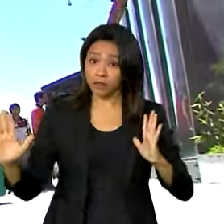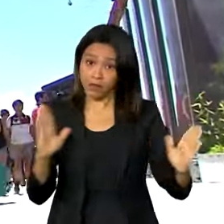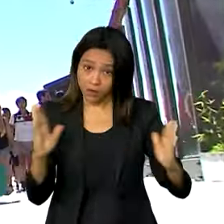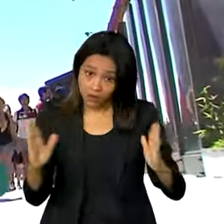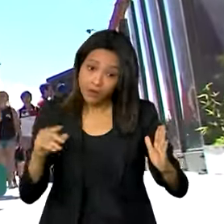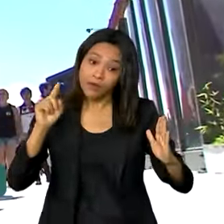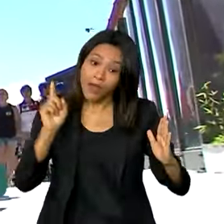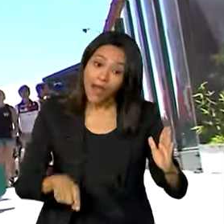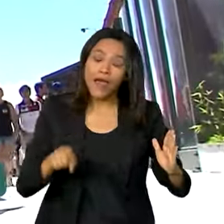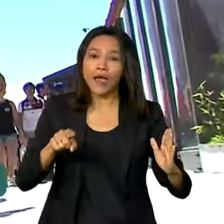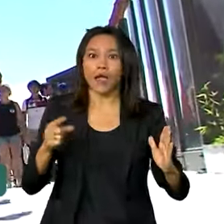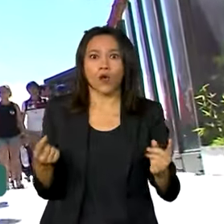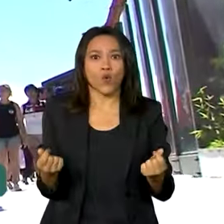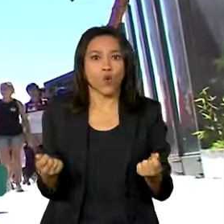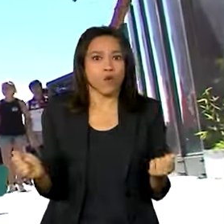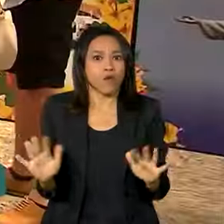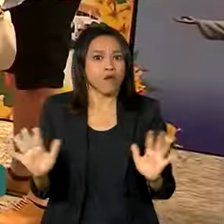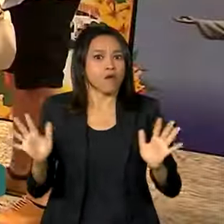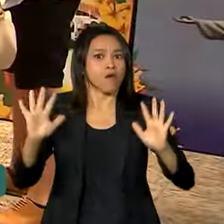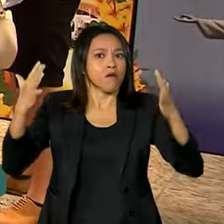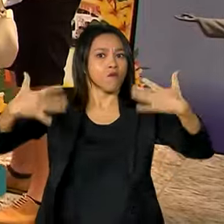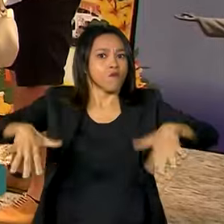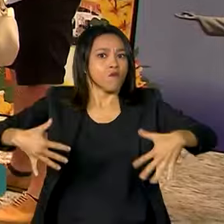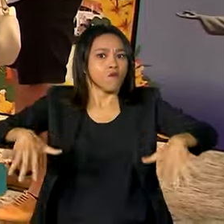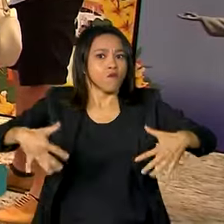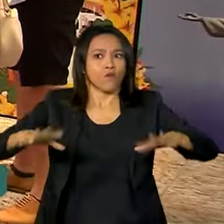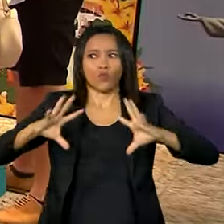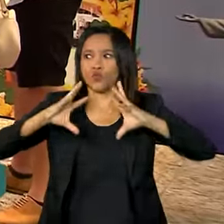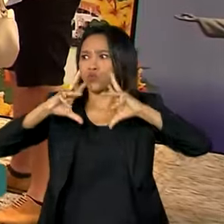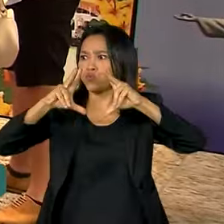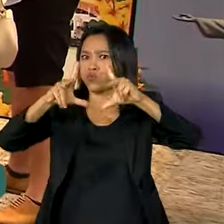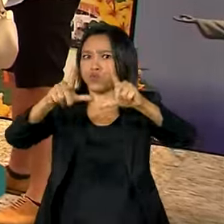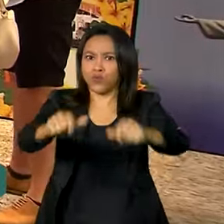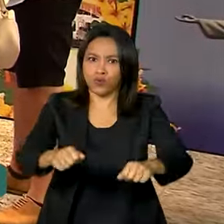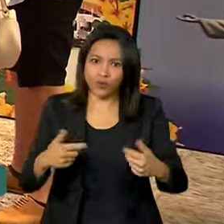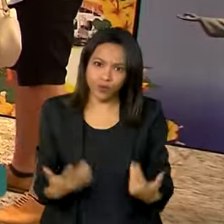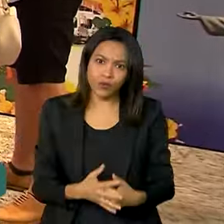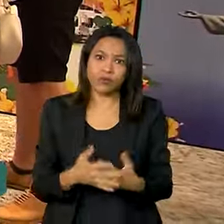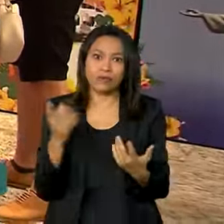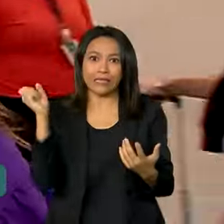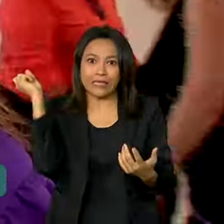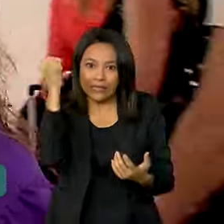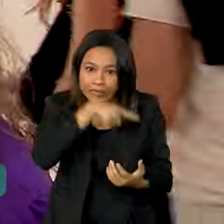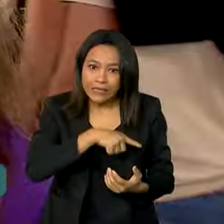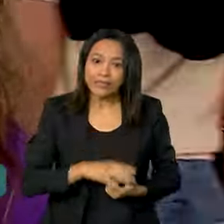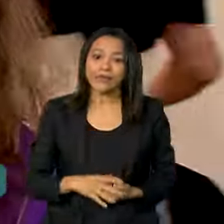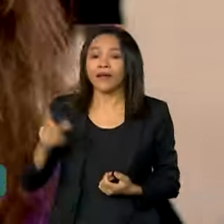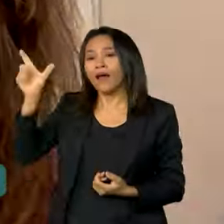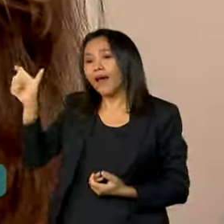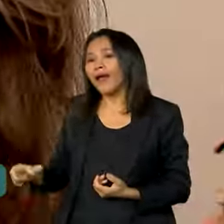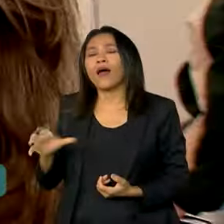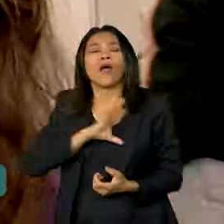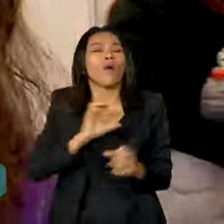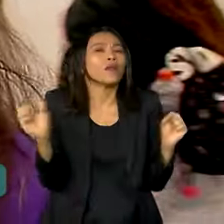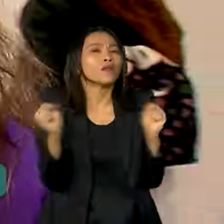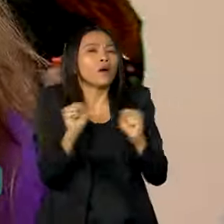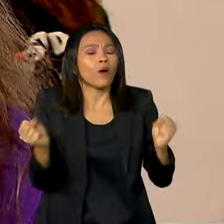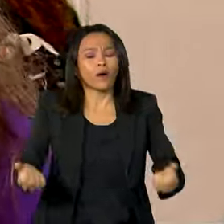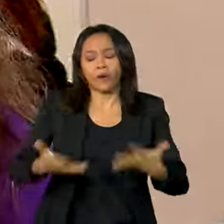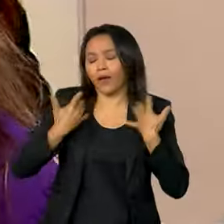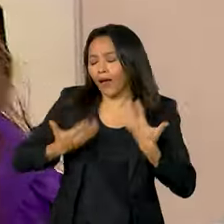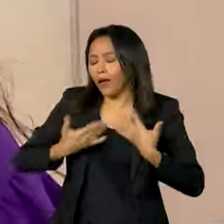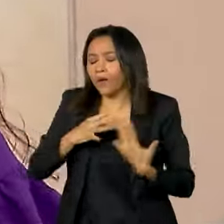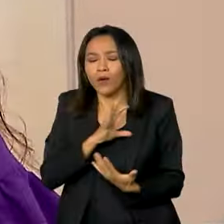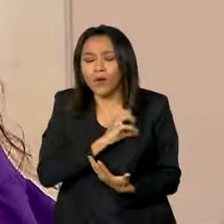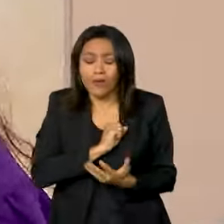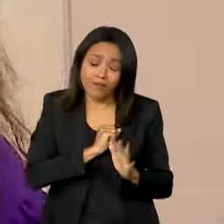considerada alta temporada, tudo fica mais caro e concorrido. Eu adoro o calor, Então, pra mim, eu